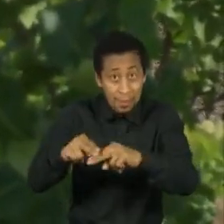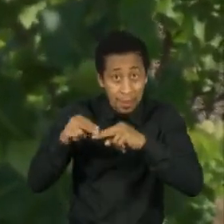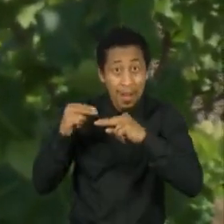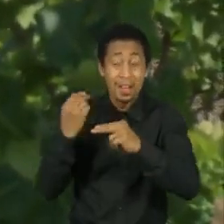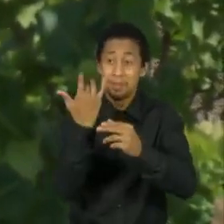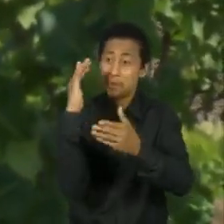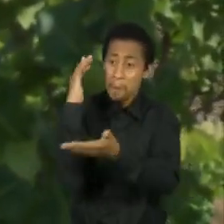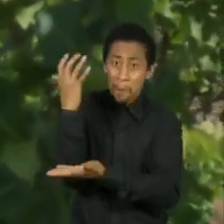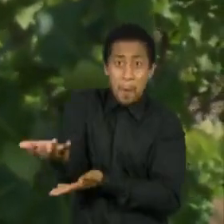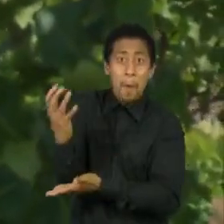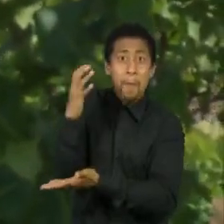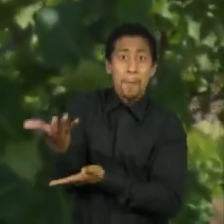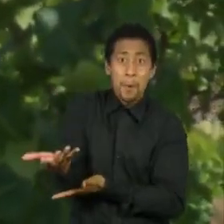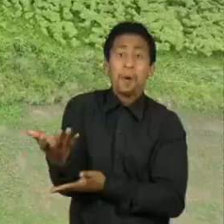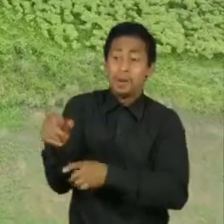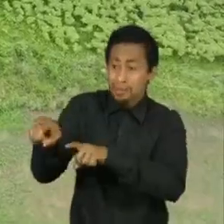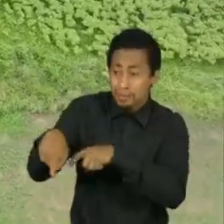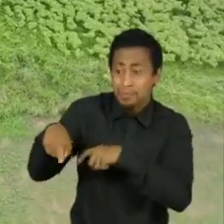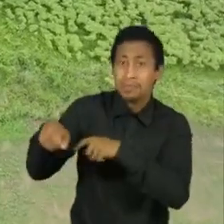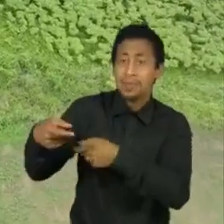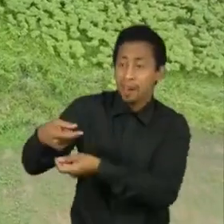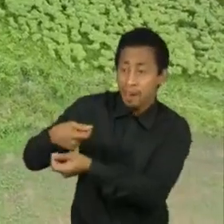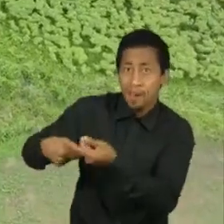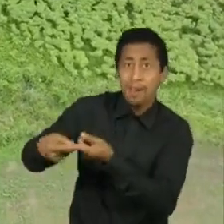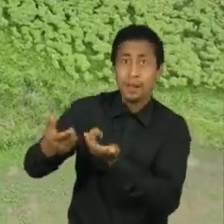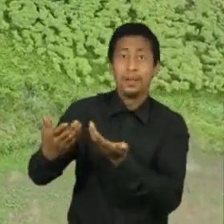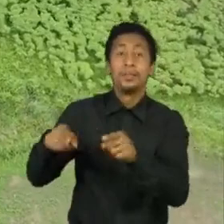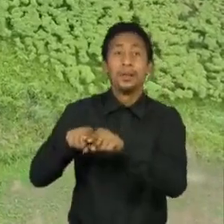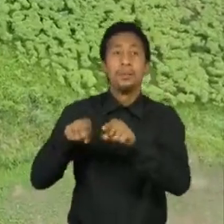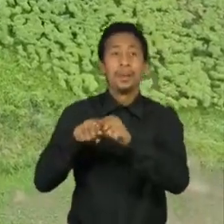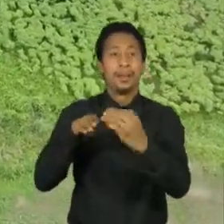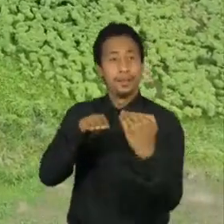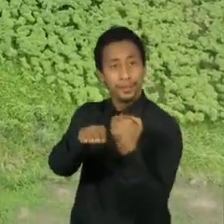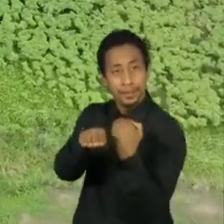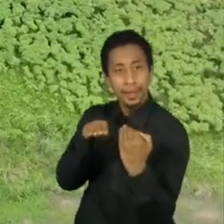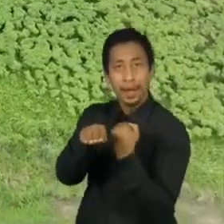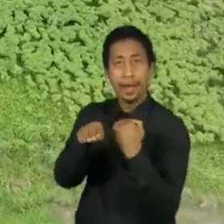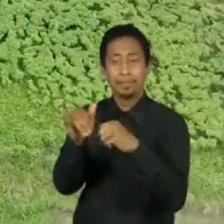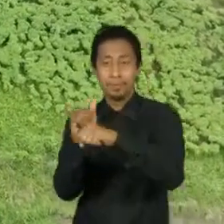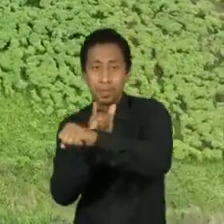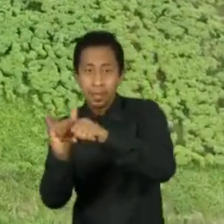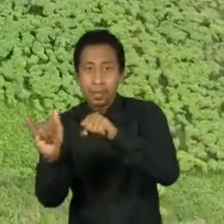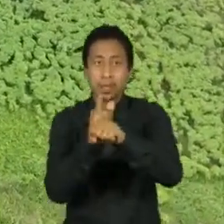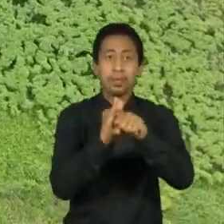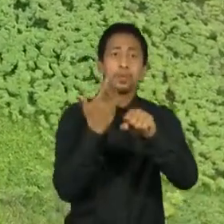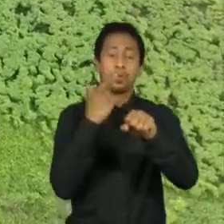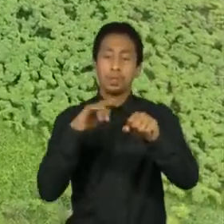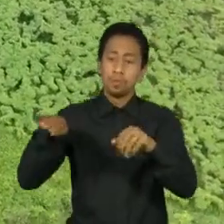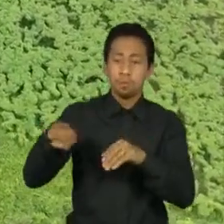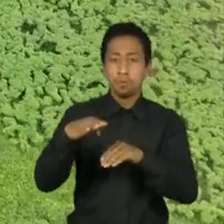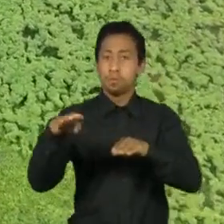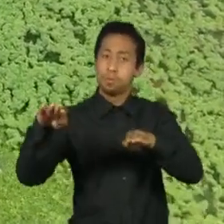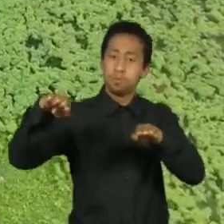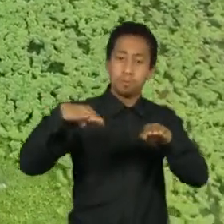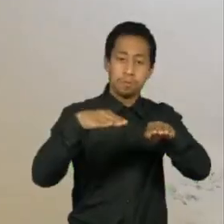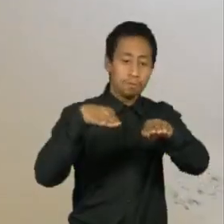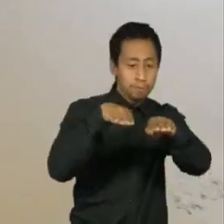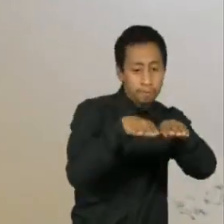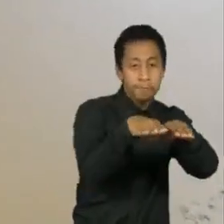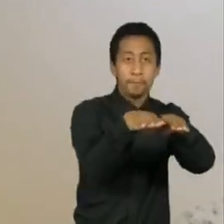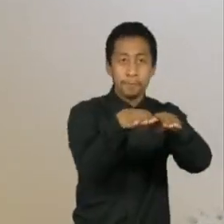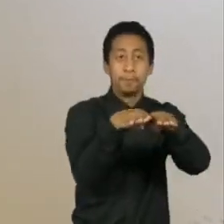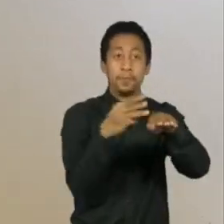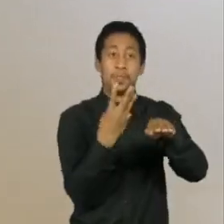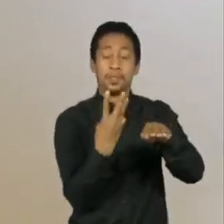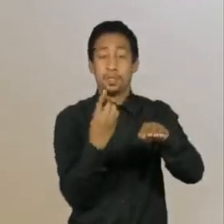desmatamento. Tem estradas planejadas que iam ligar com o 319 e abrir aquele enorme bloco de floresta na parte